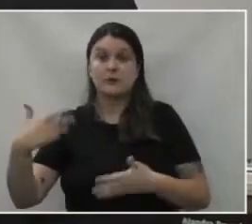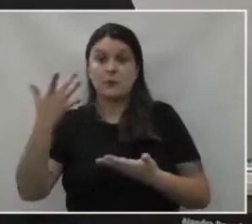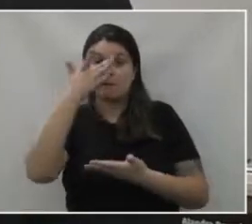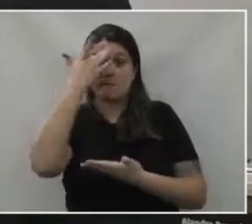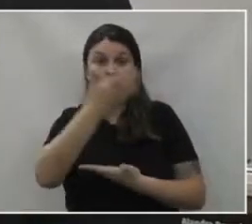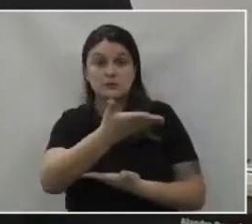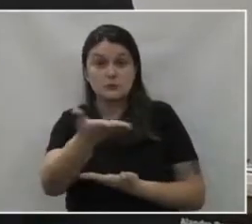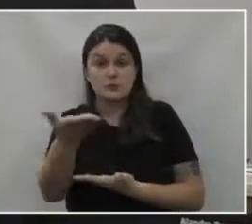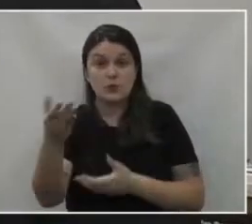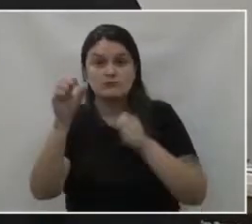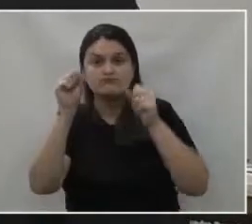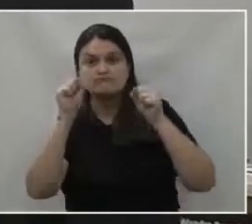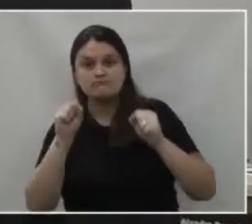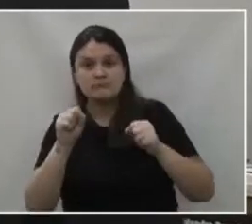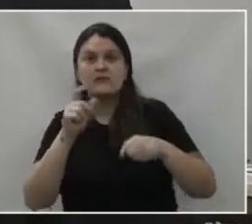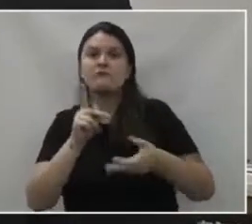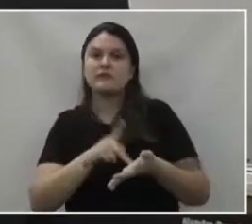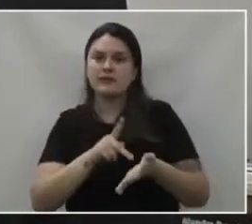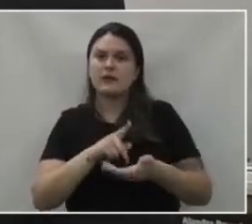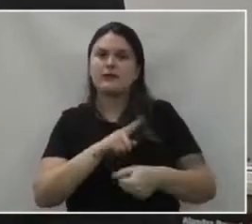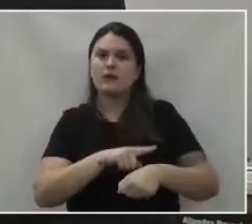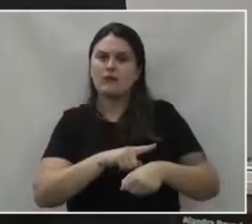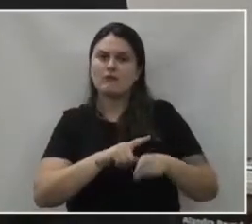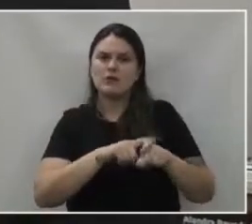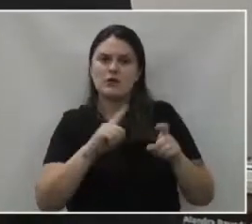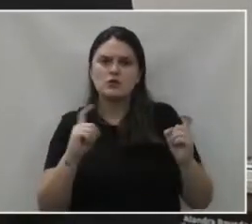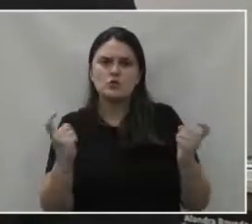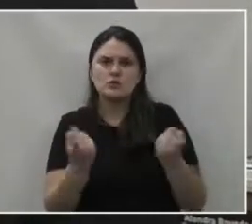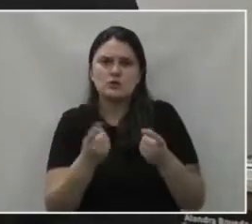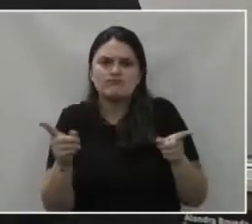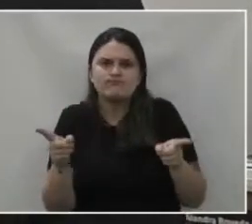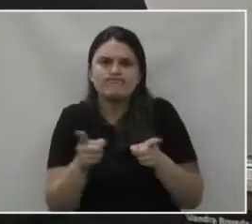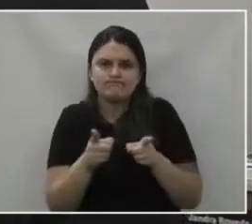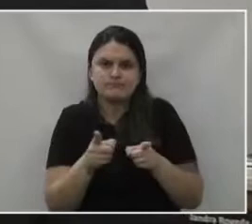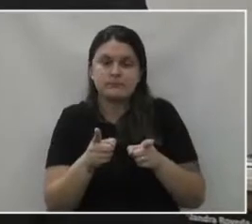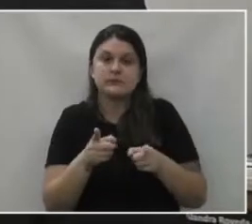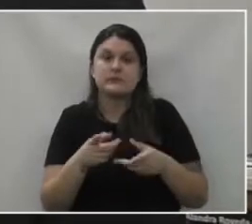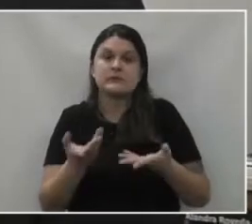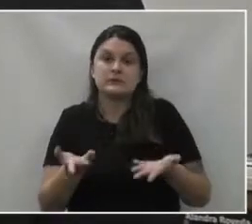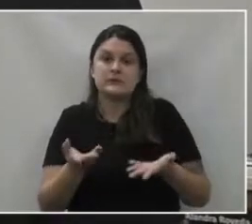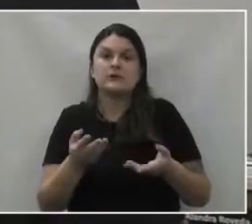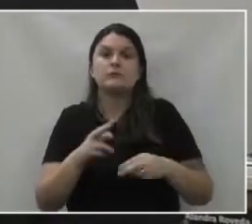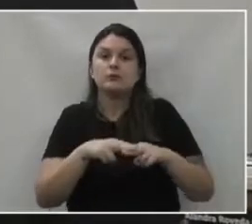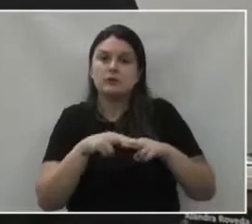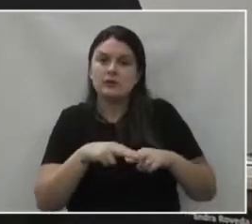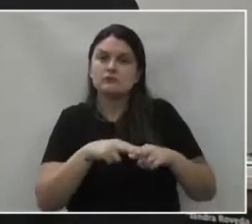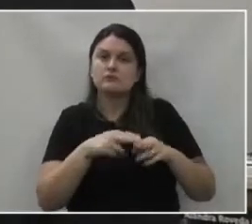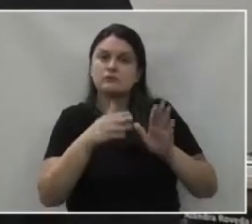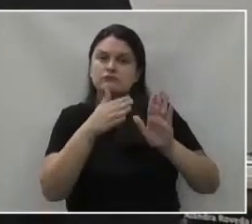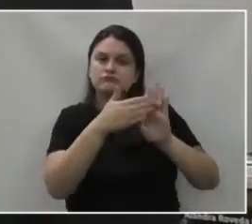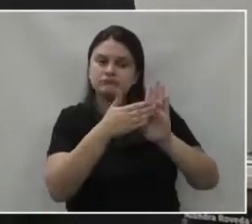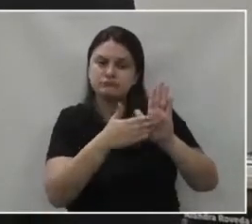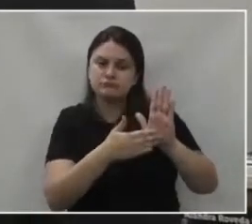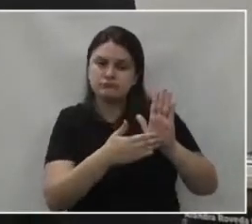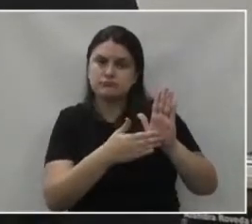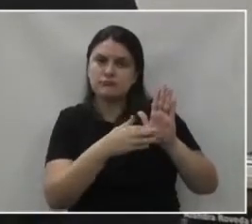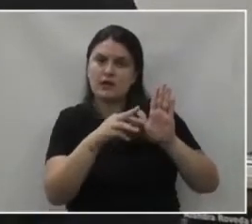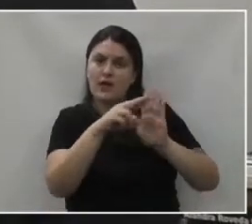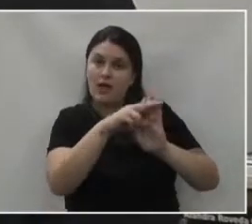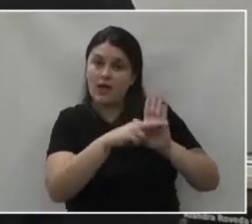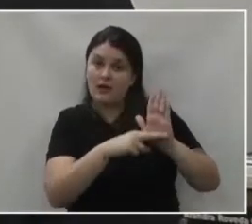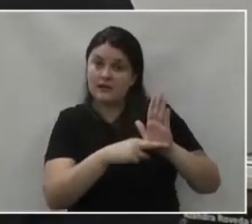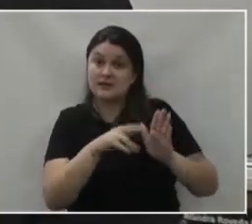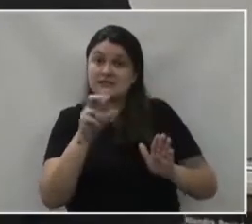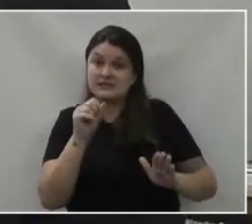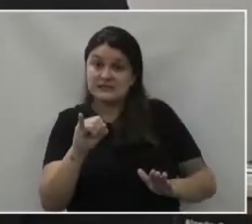pela internet pôde observar que foi realmente uma sessão mais curta, né? Por uma questão da pauta enxuta, quando